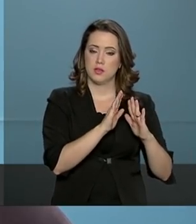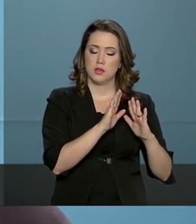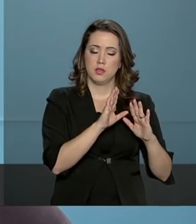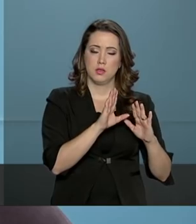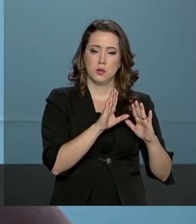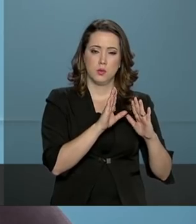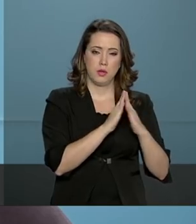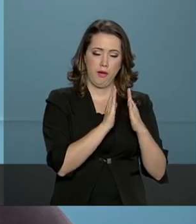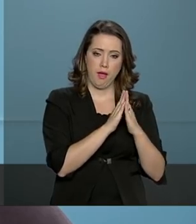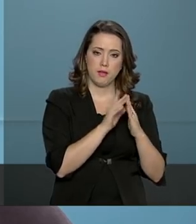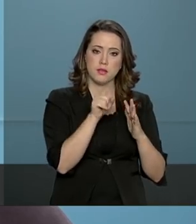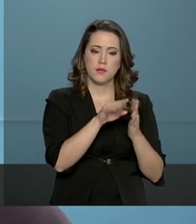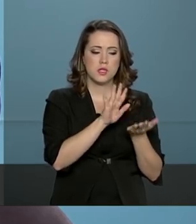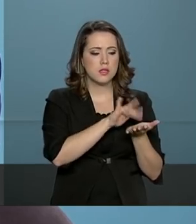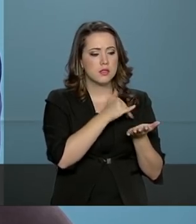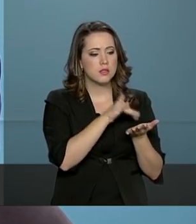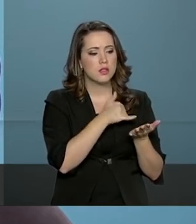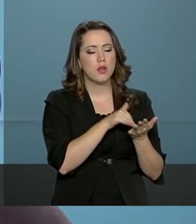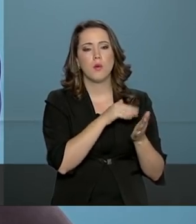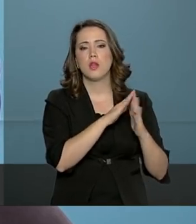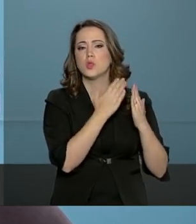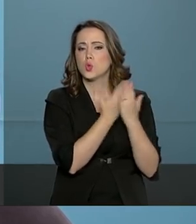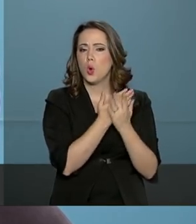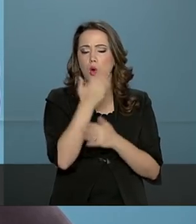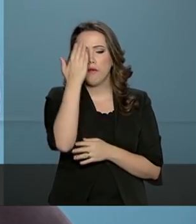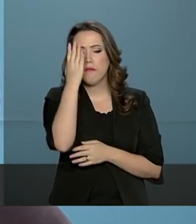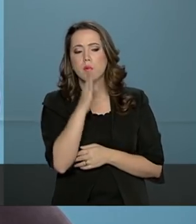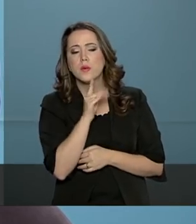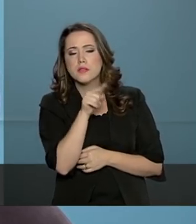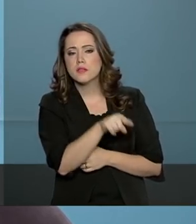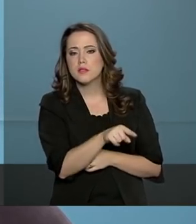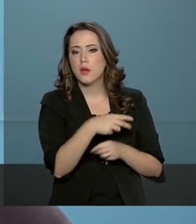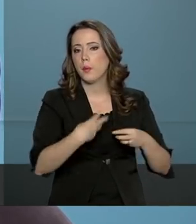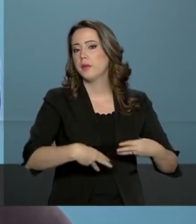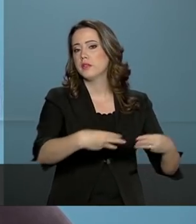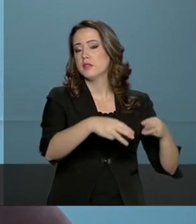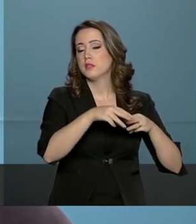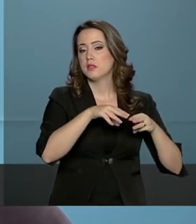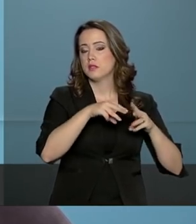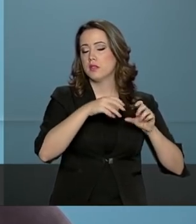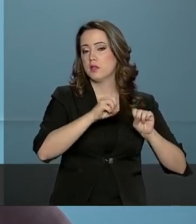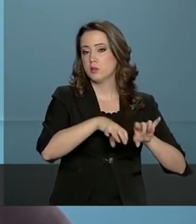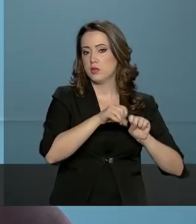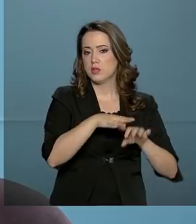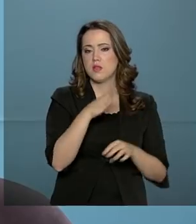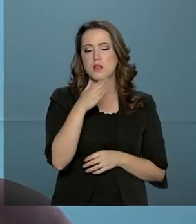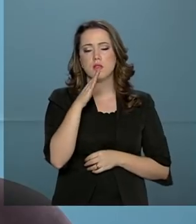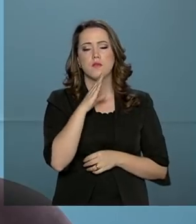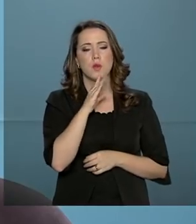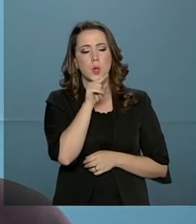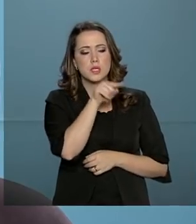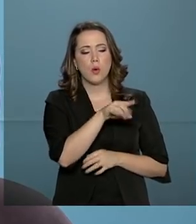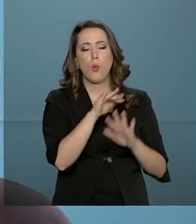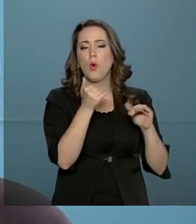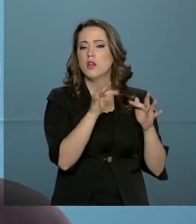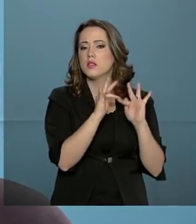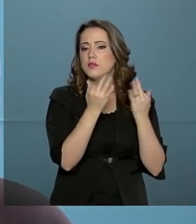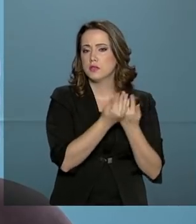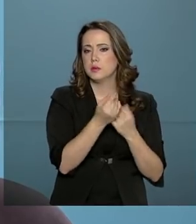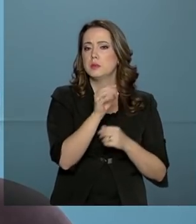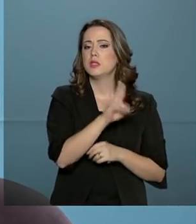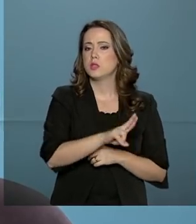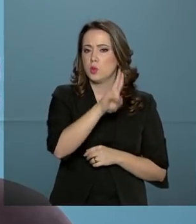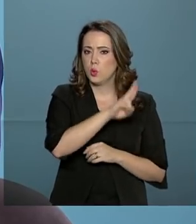A escola vai saber, o MEC vai saber, o Ministério da Família vai saber quais são essas famílias que estão aplicando a